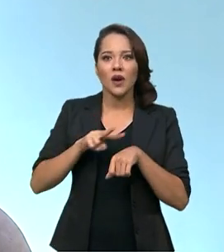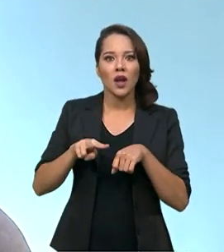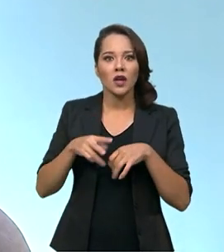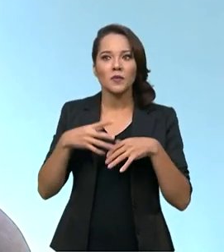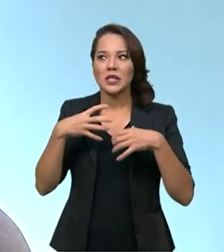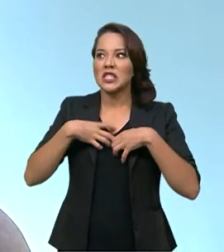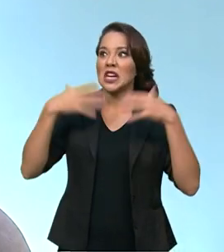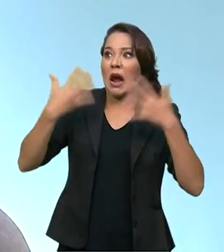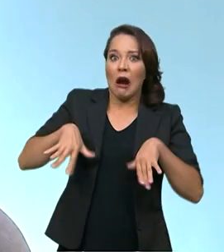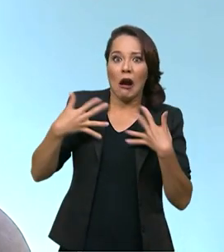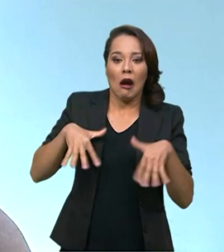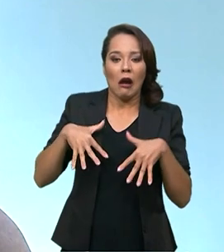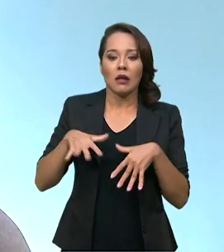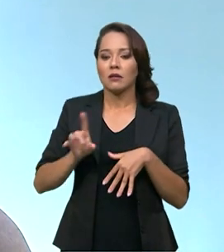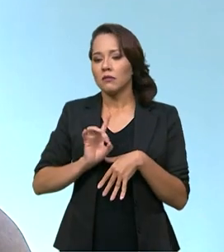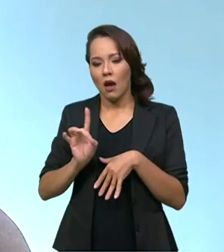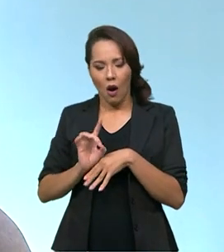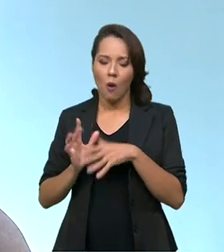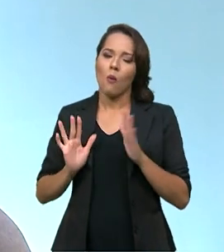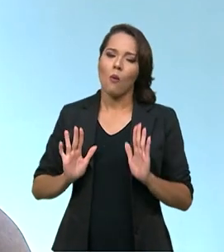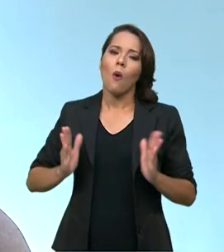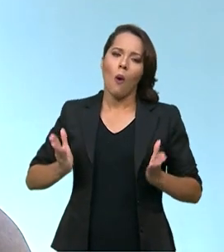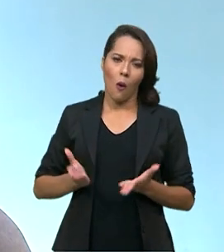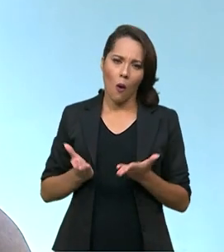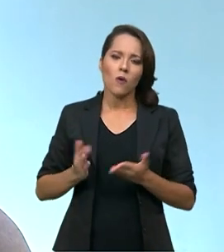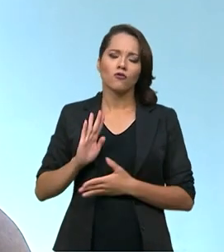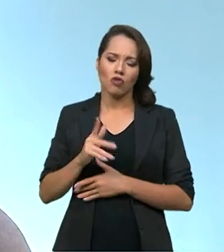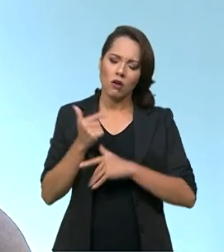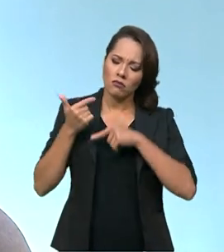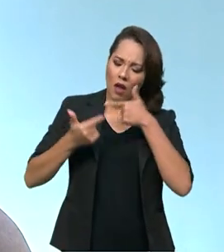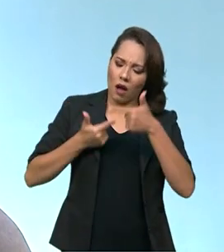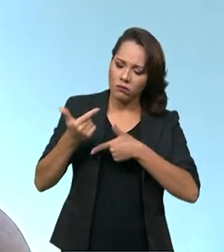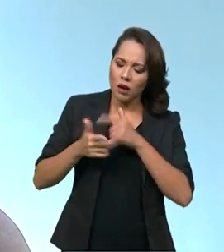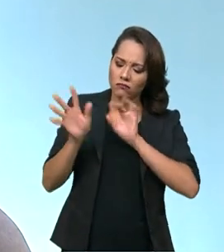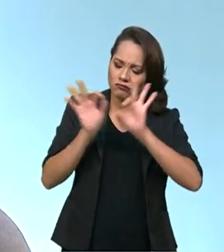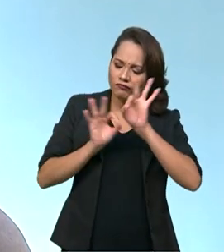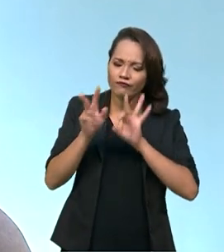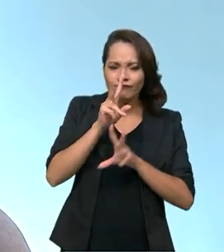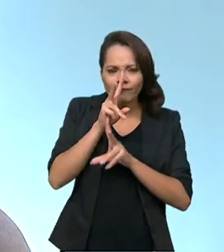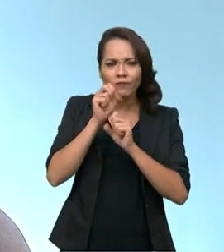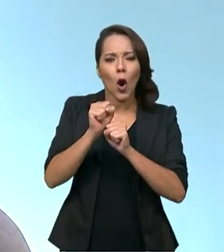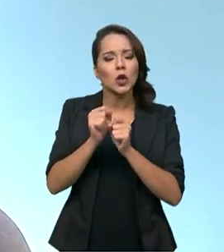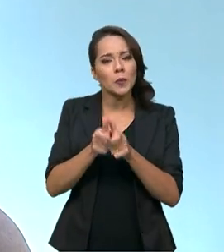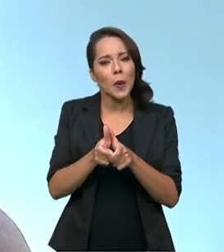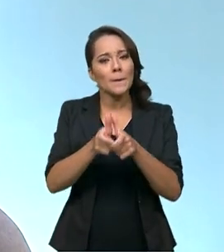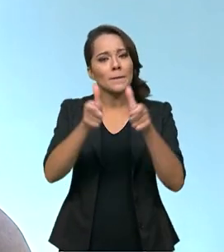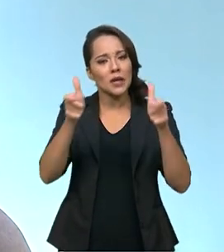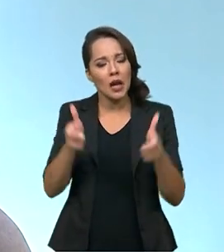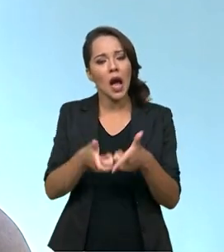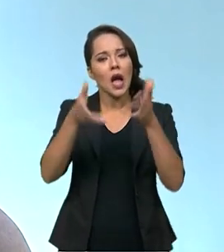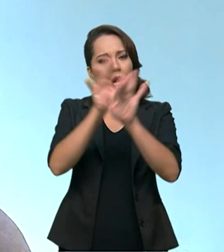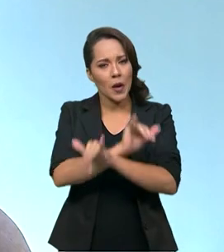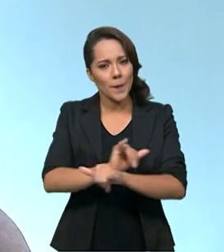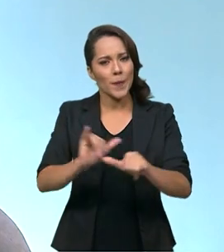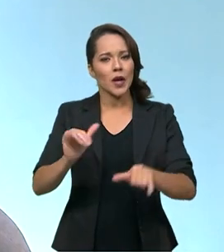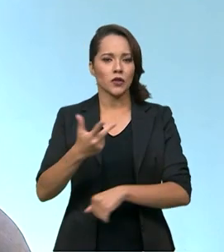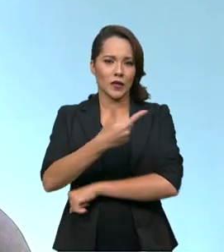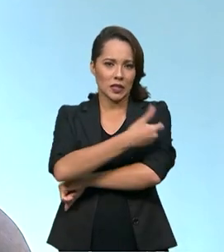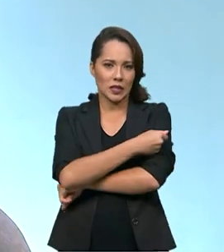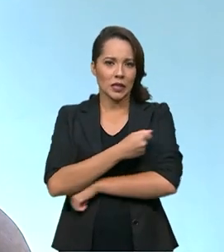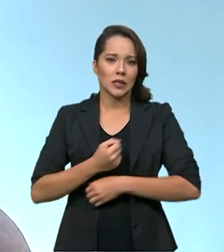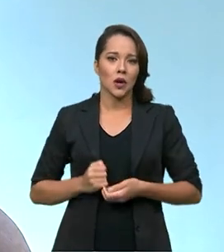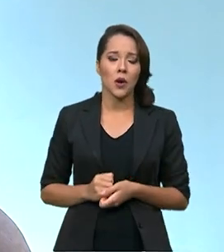de desespero. Então, hoje, nós estamos trabalhando fortemente para ampliar a nossa campanha de vacinação